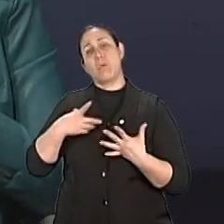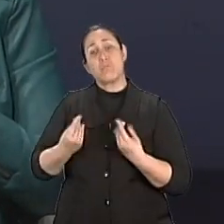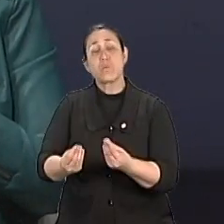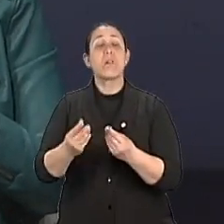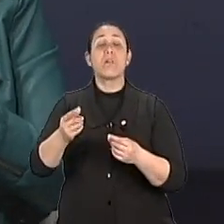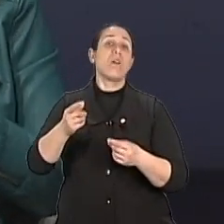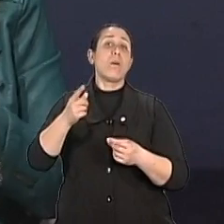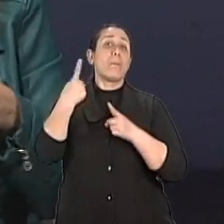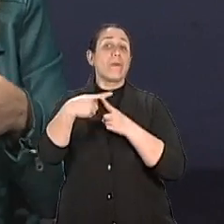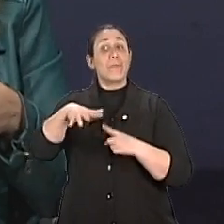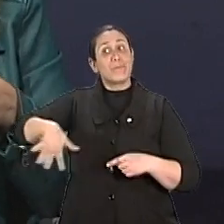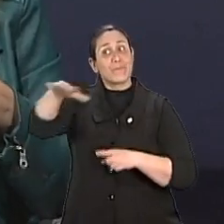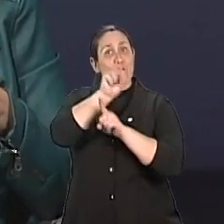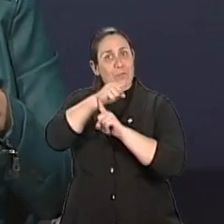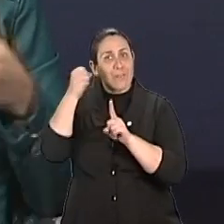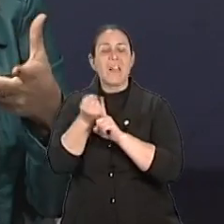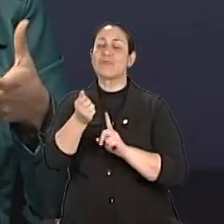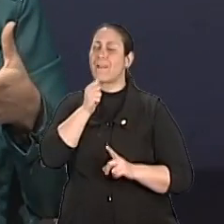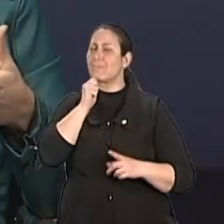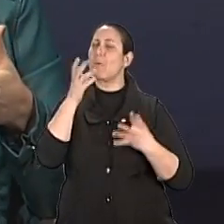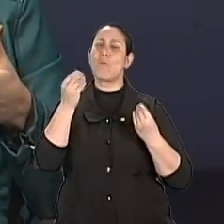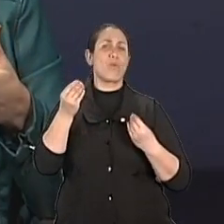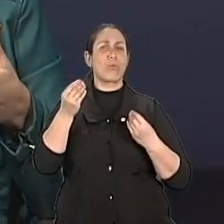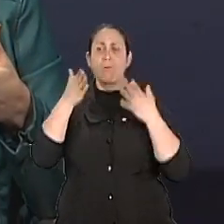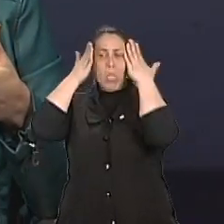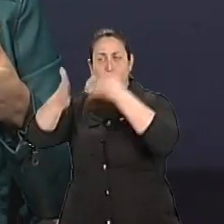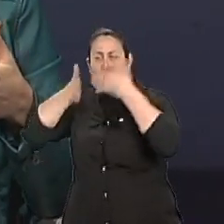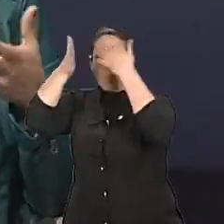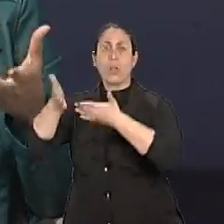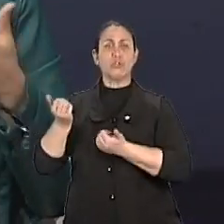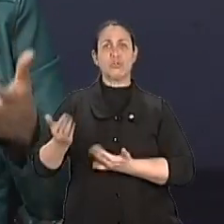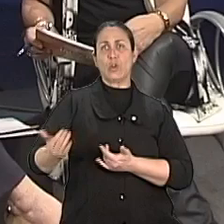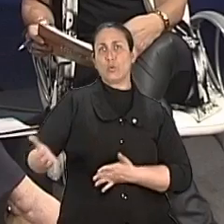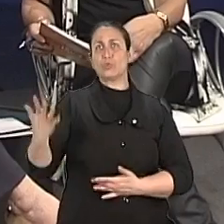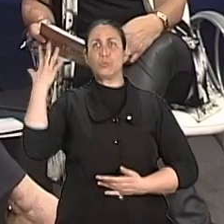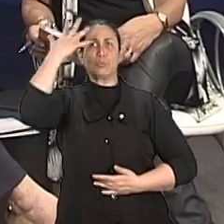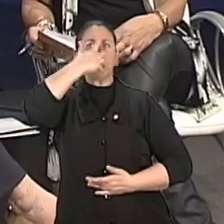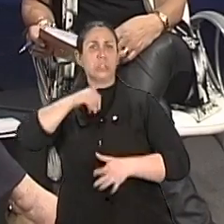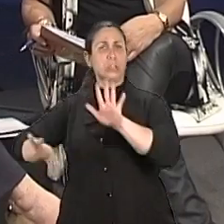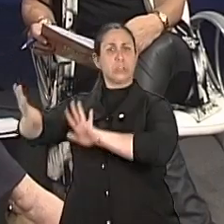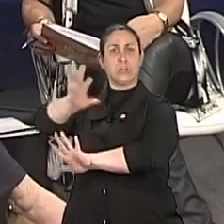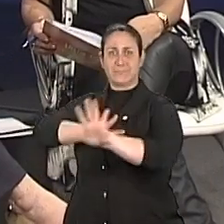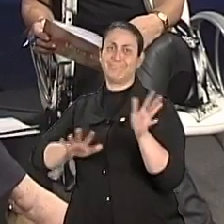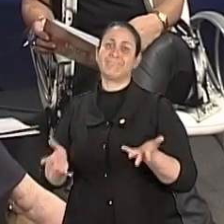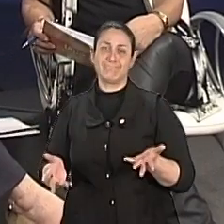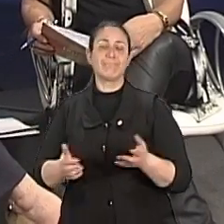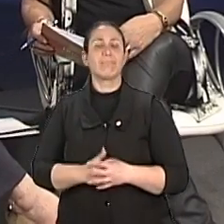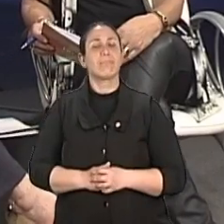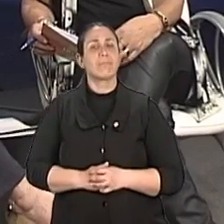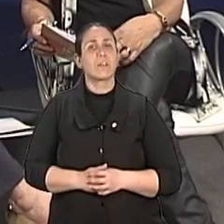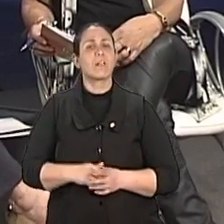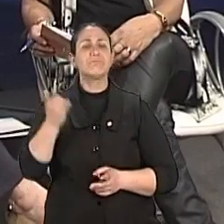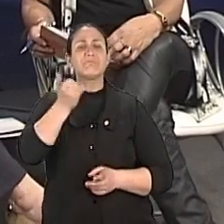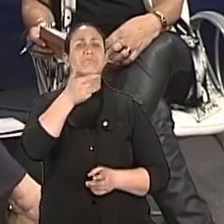onde é só cultuado a juventude. Então, isso interfere, já que o homem tem a idade